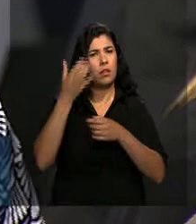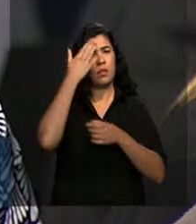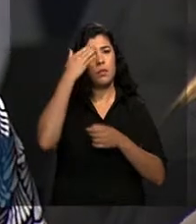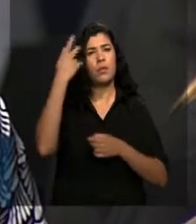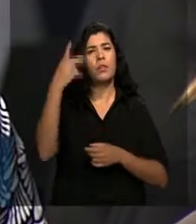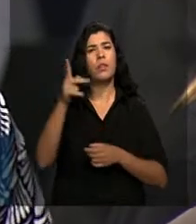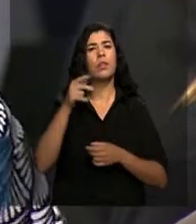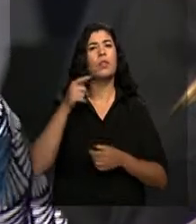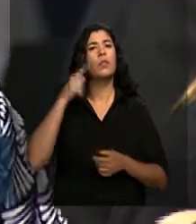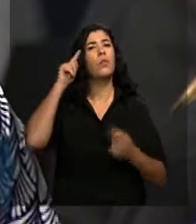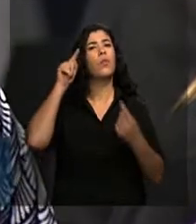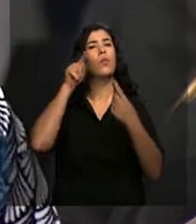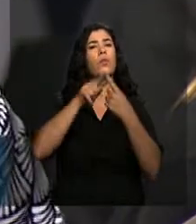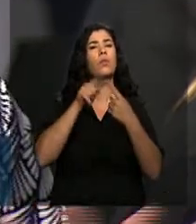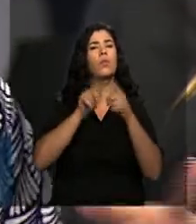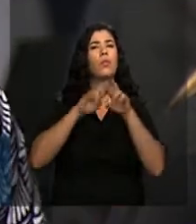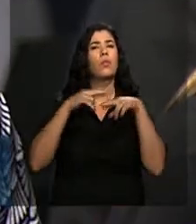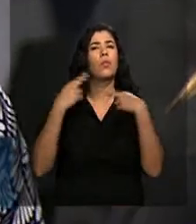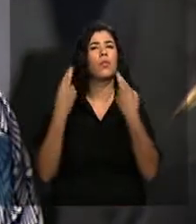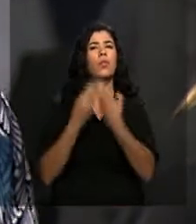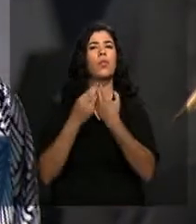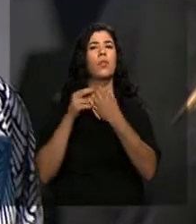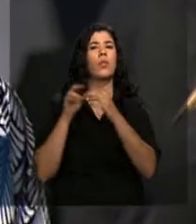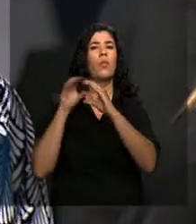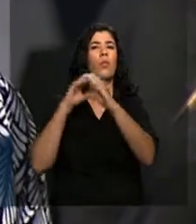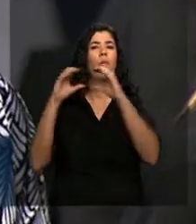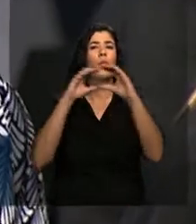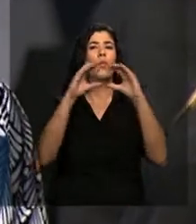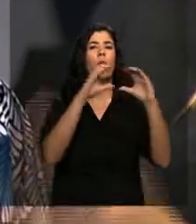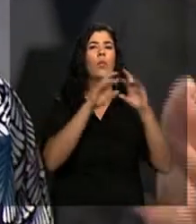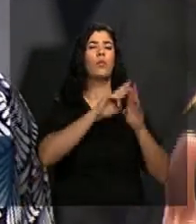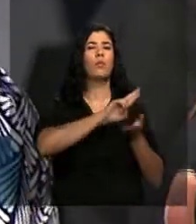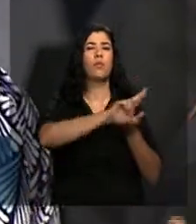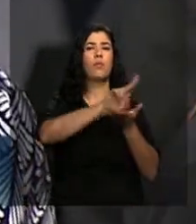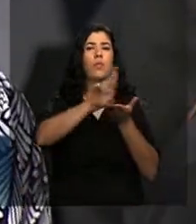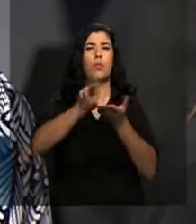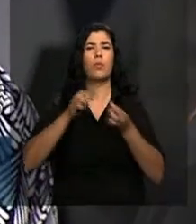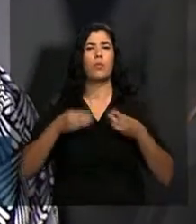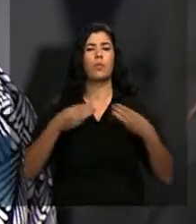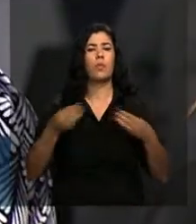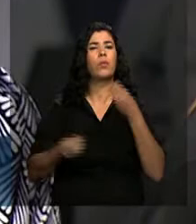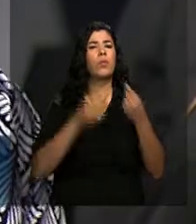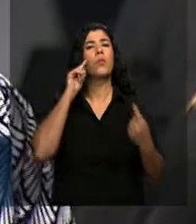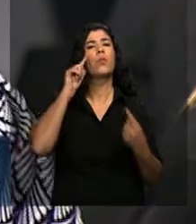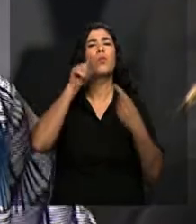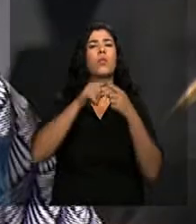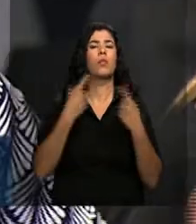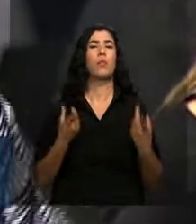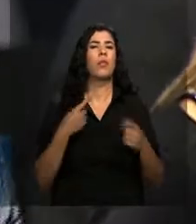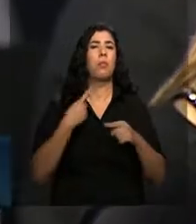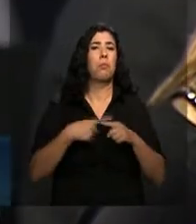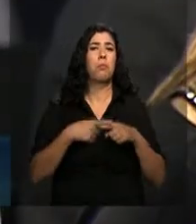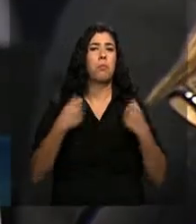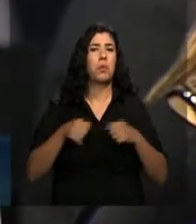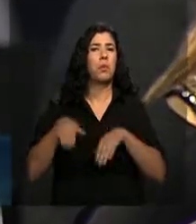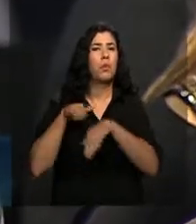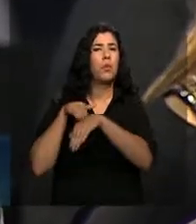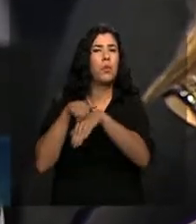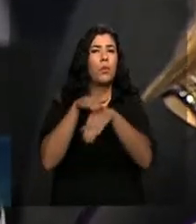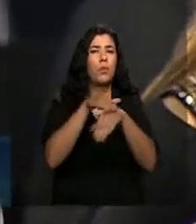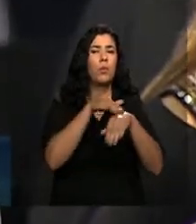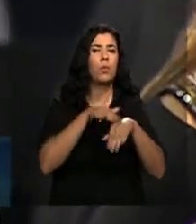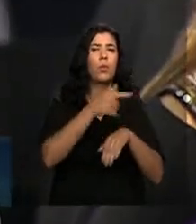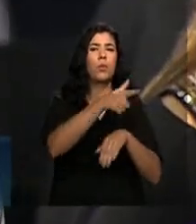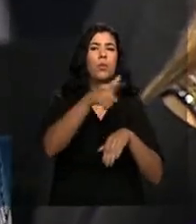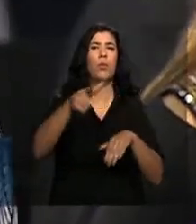reunir com as várias comunicações dos ministérios. Queria saber qual a intenção disso, por que precisa dessa conversa com todos